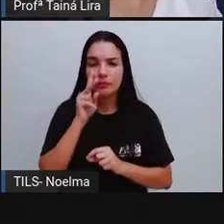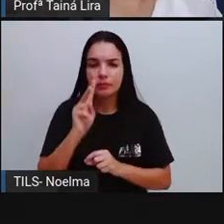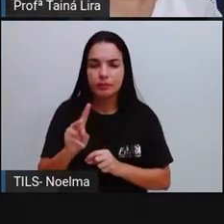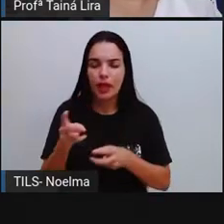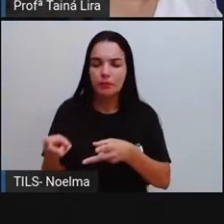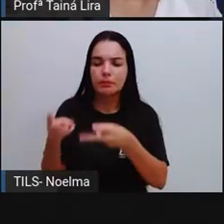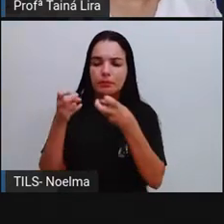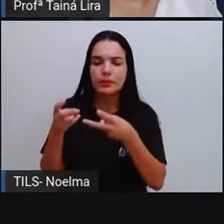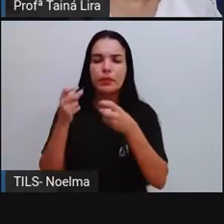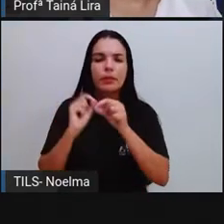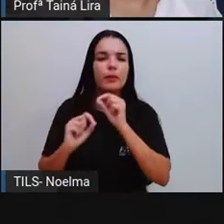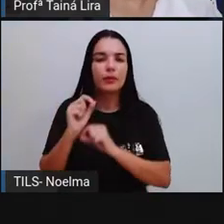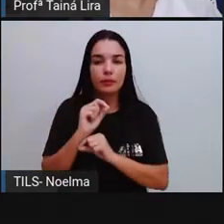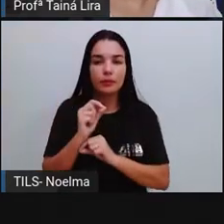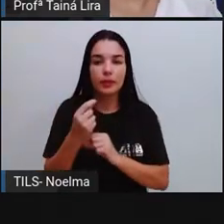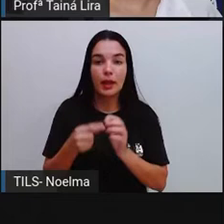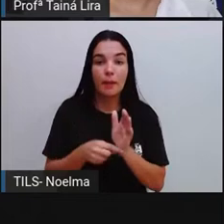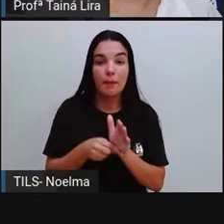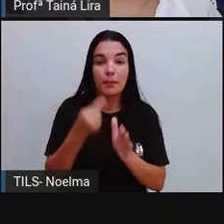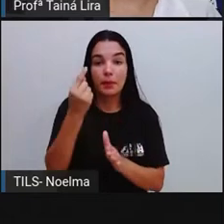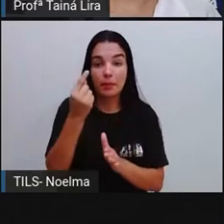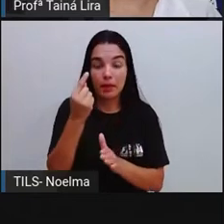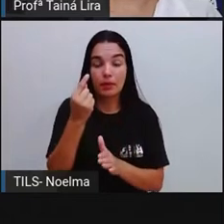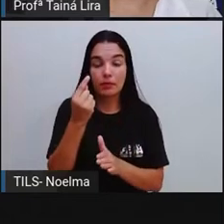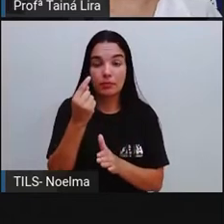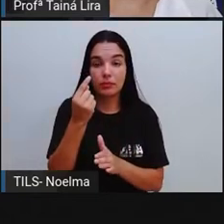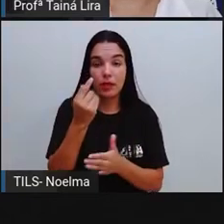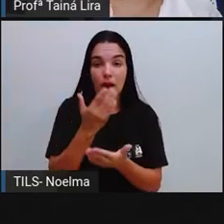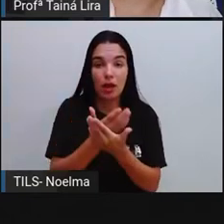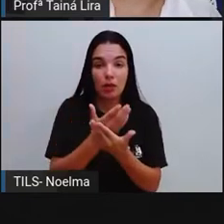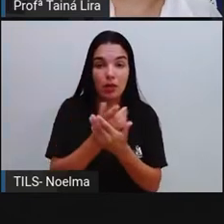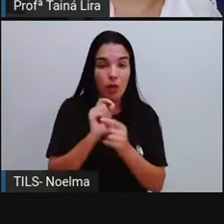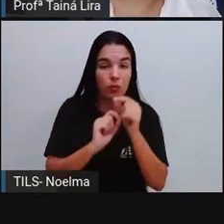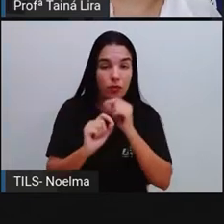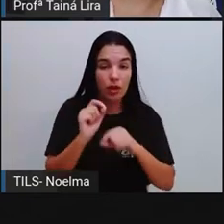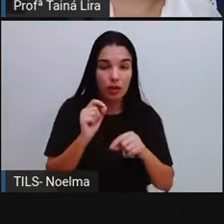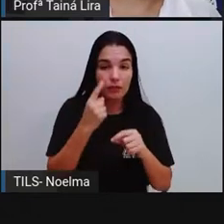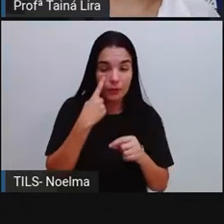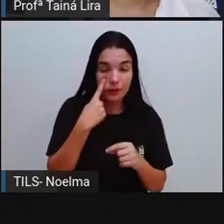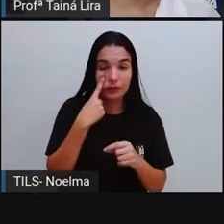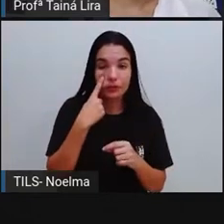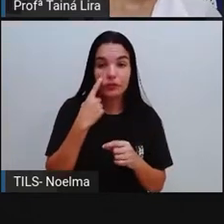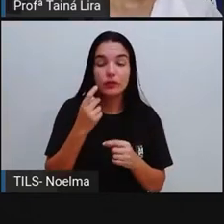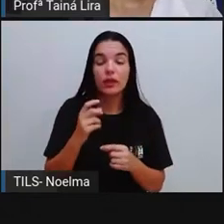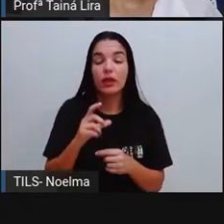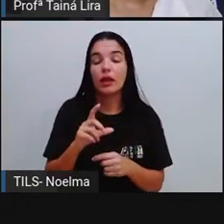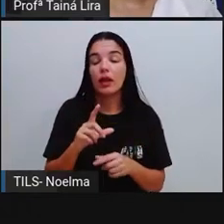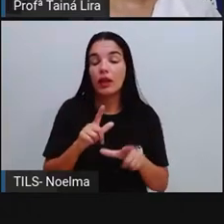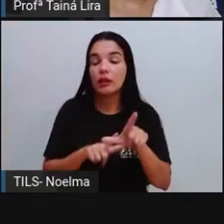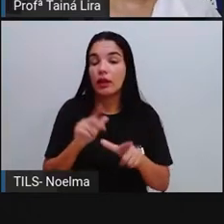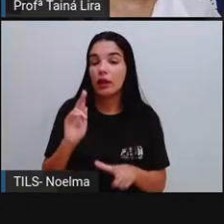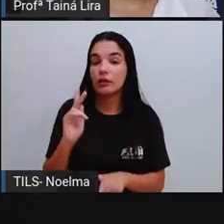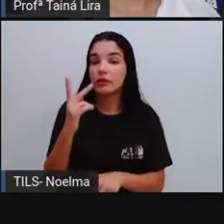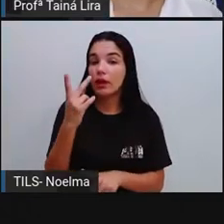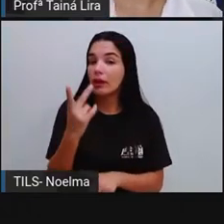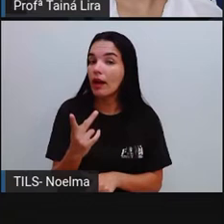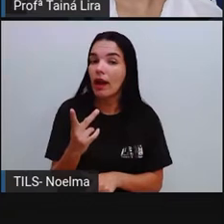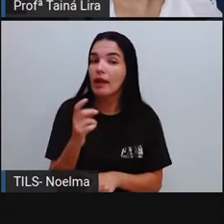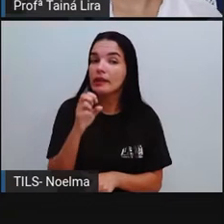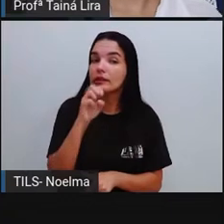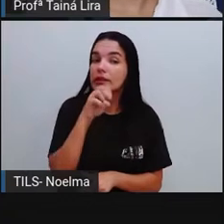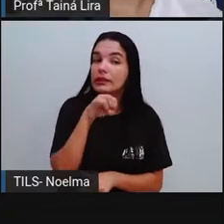na primeira parte, Né, Das maluquices ali, Da letra H, Que a letra H,